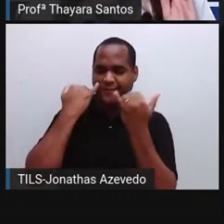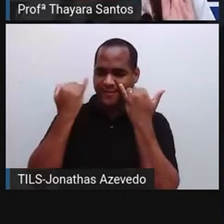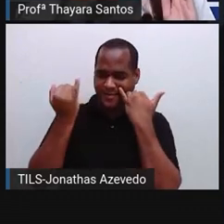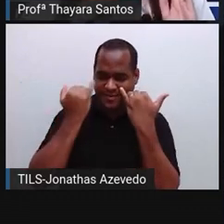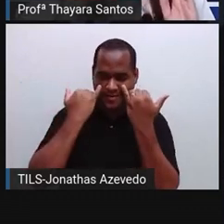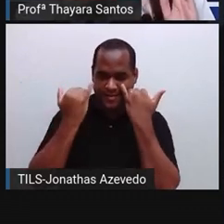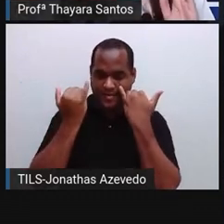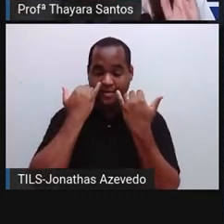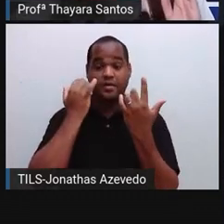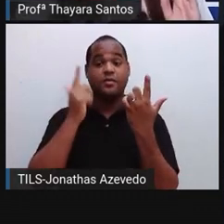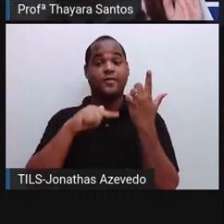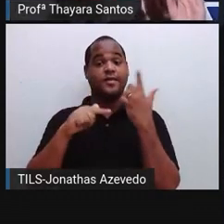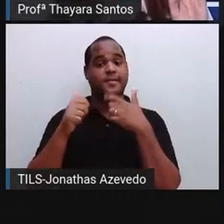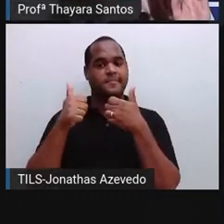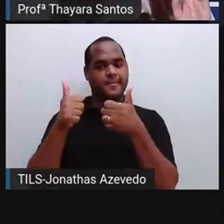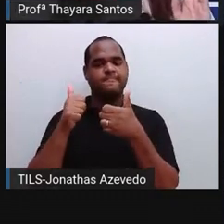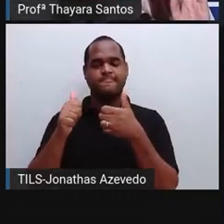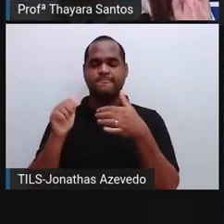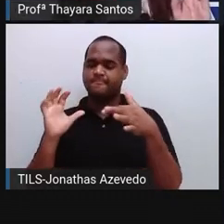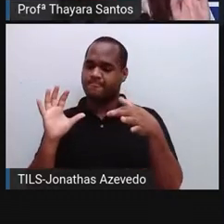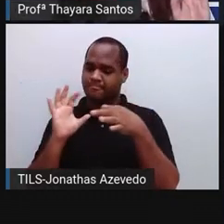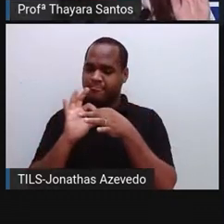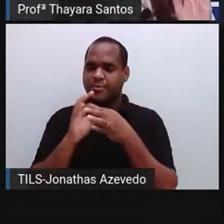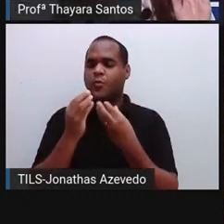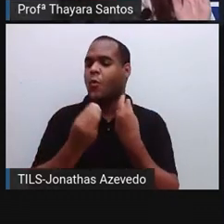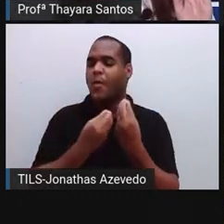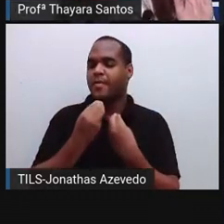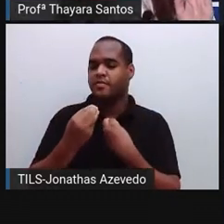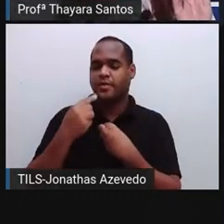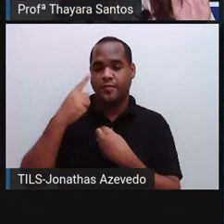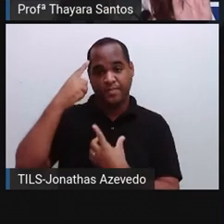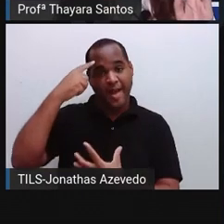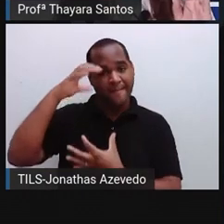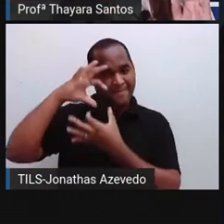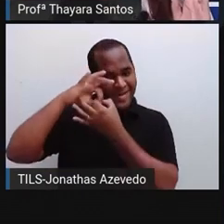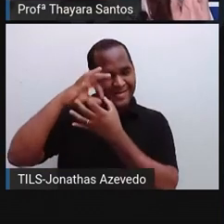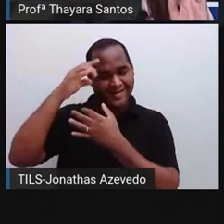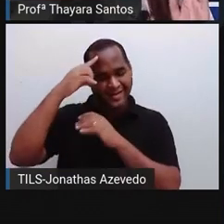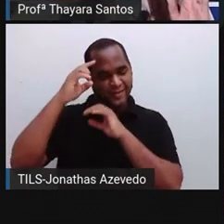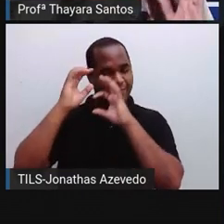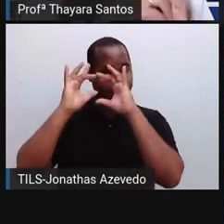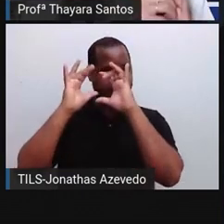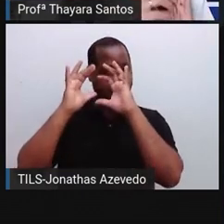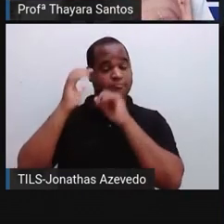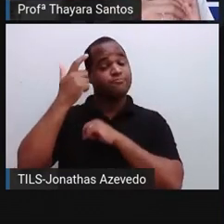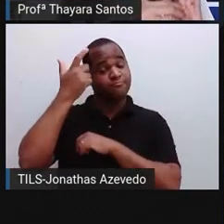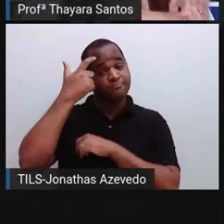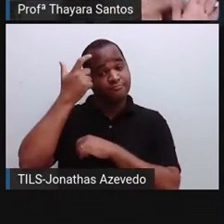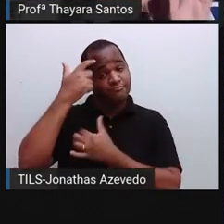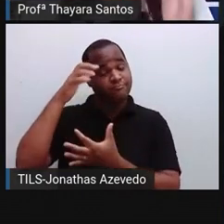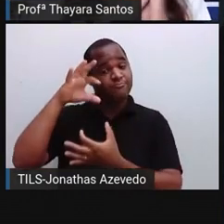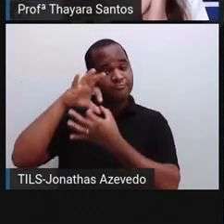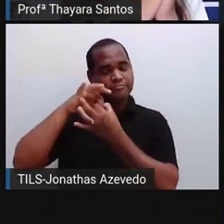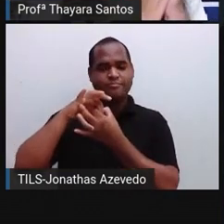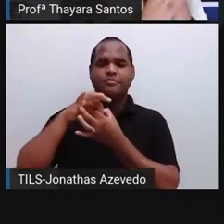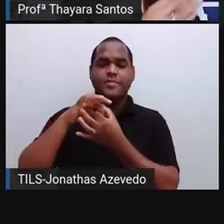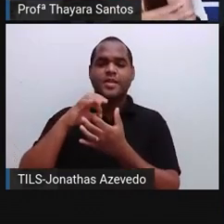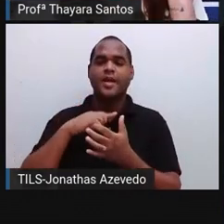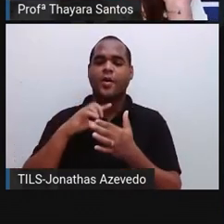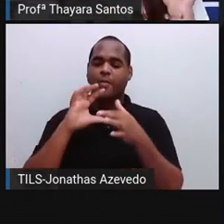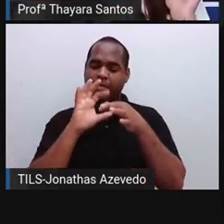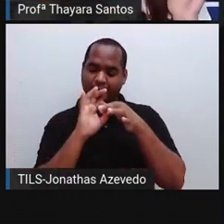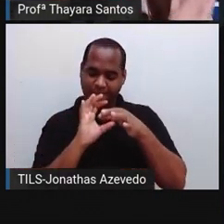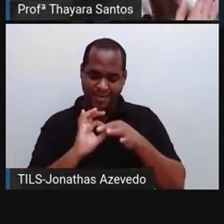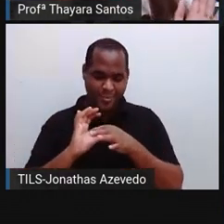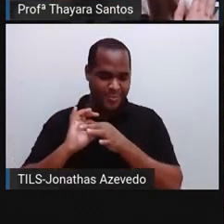meio. Essas informações têm que chegar até o cérebro, principalmente. Então, tem uma rede de neurônios que conecta o